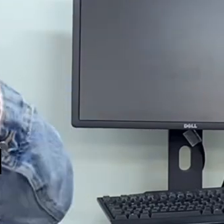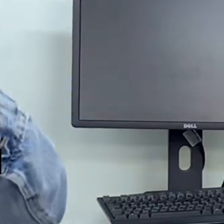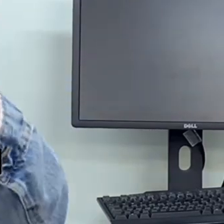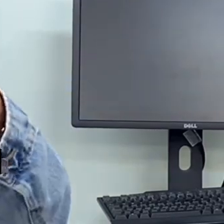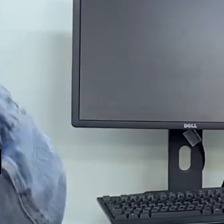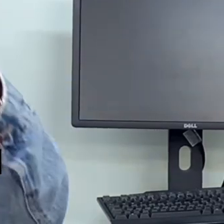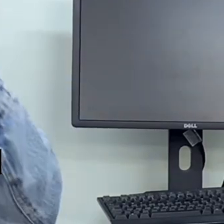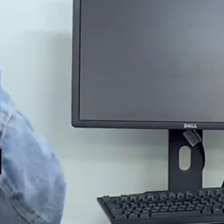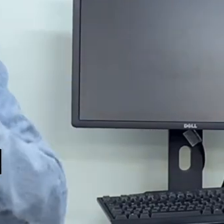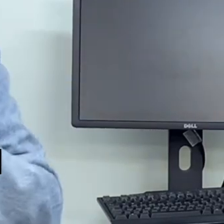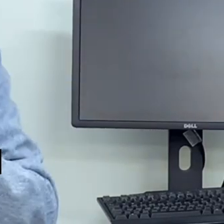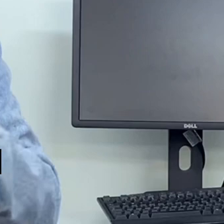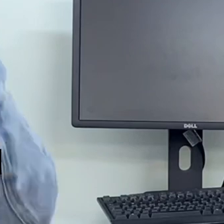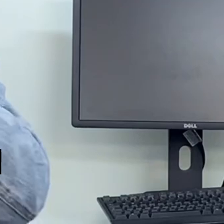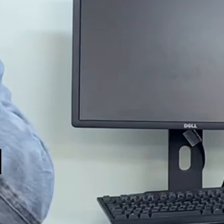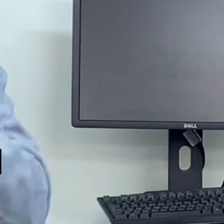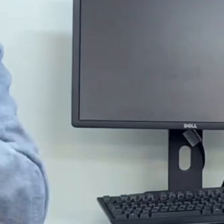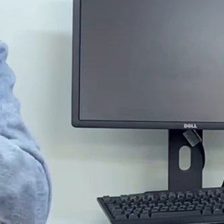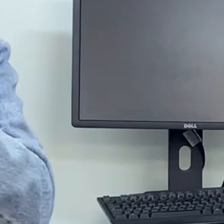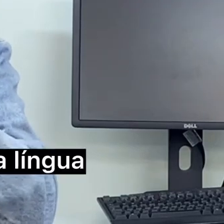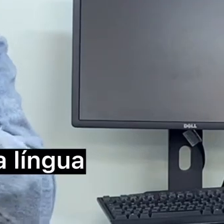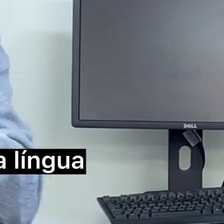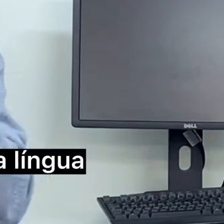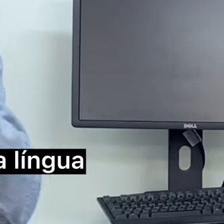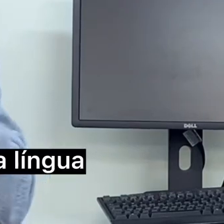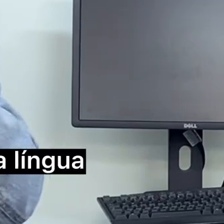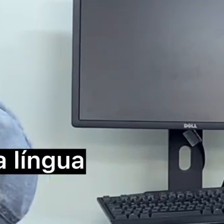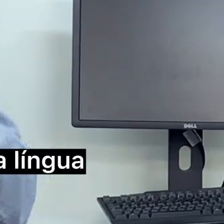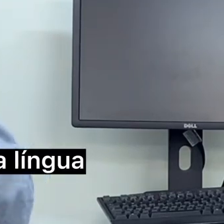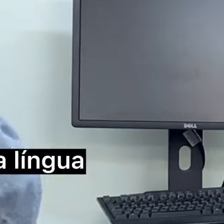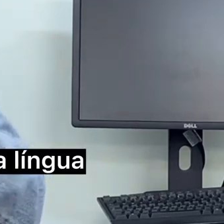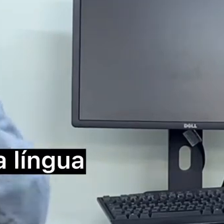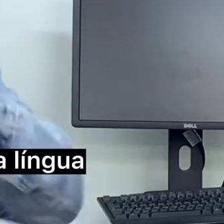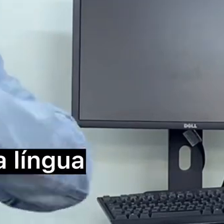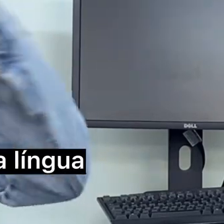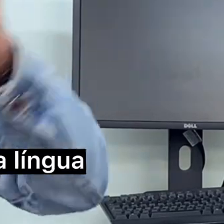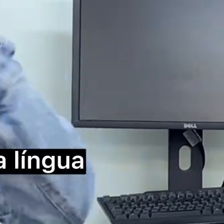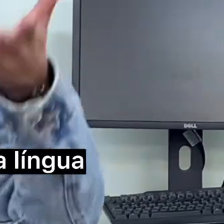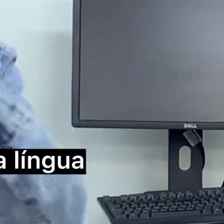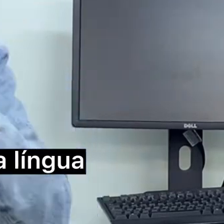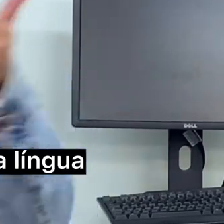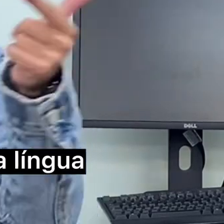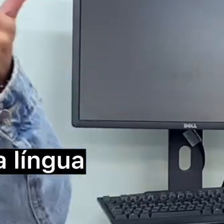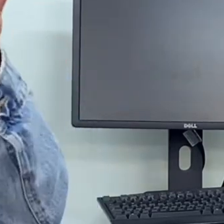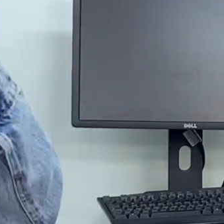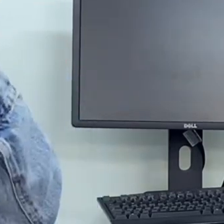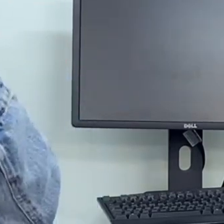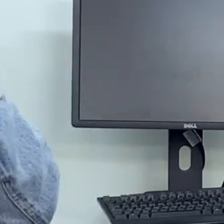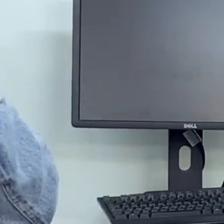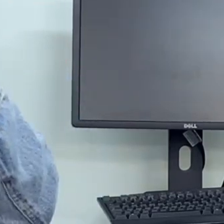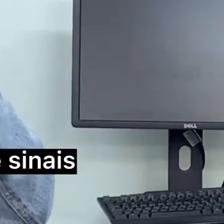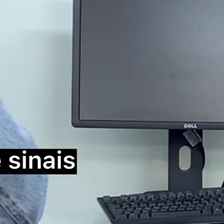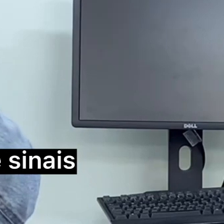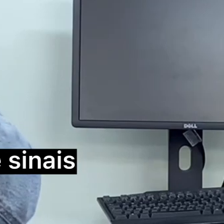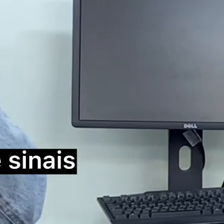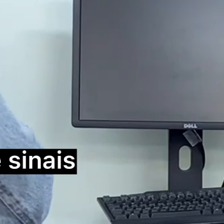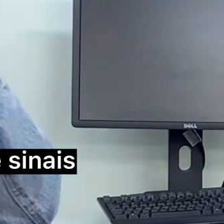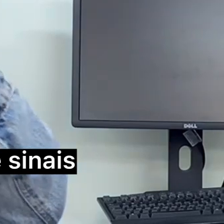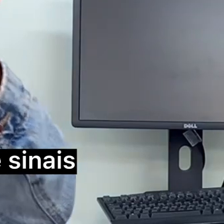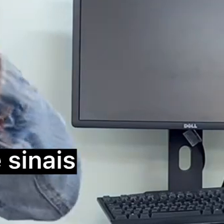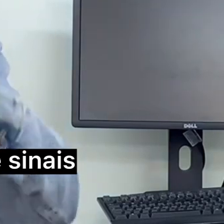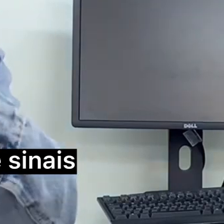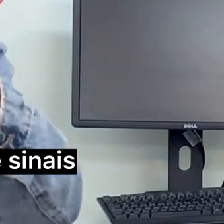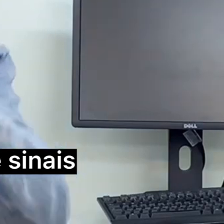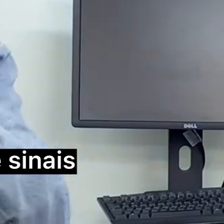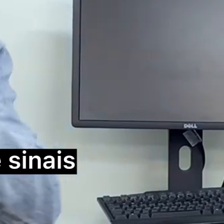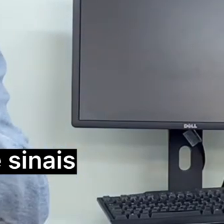E contar um pouco dessa história. A gente sabe que houve muitas percas na língua, porque muitos